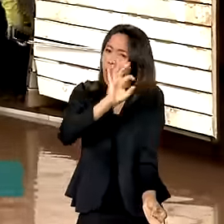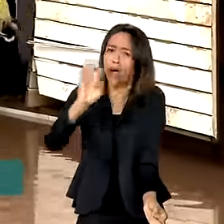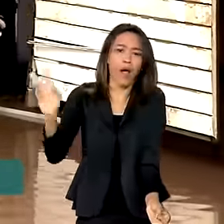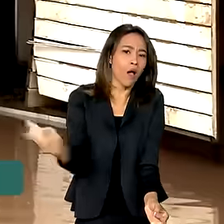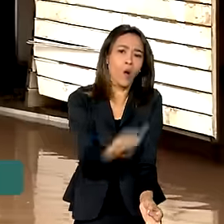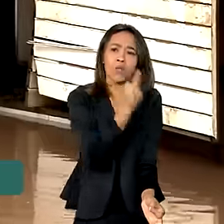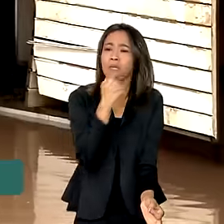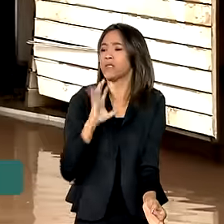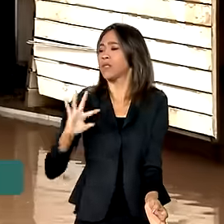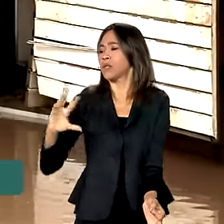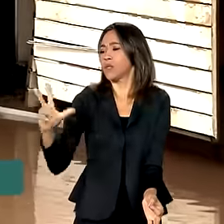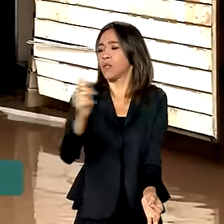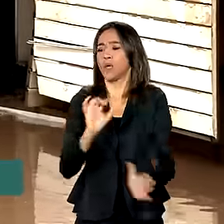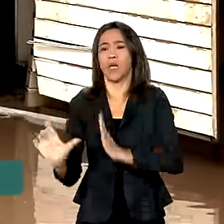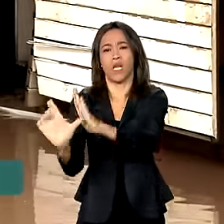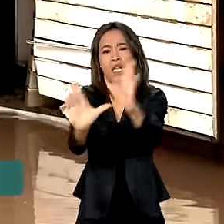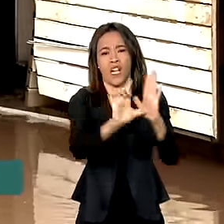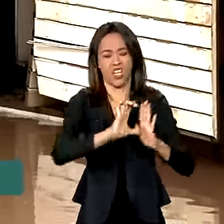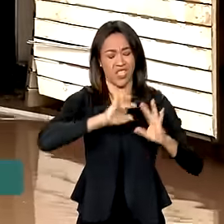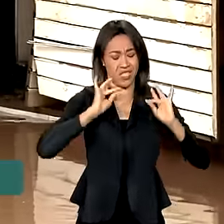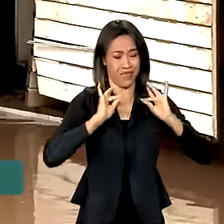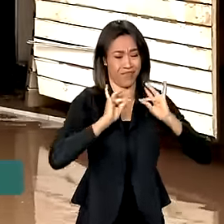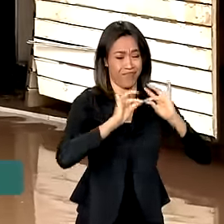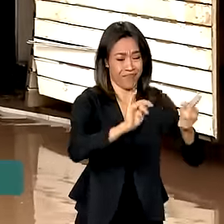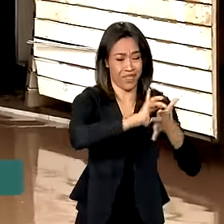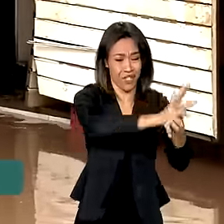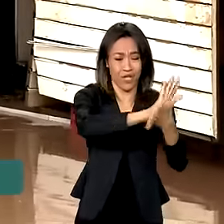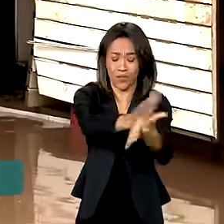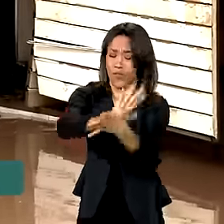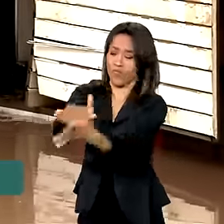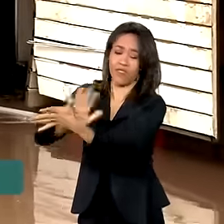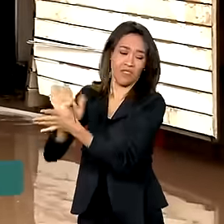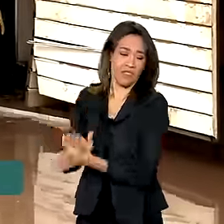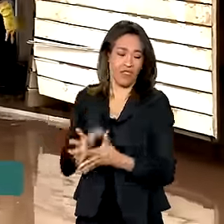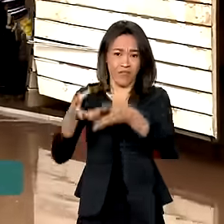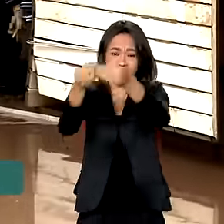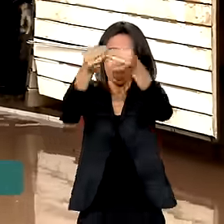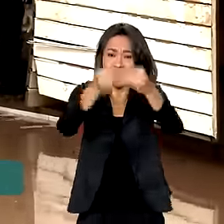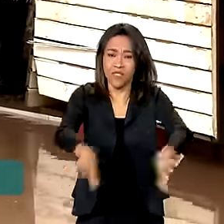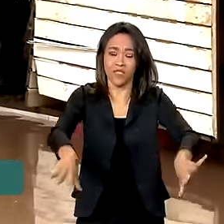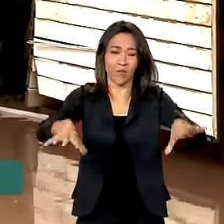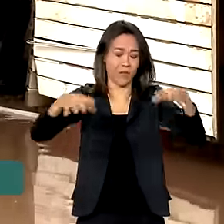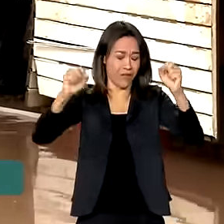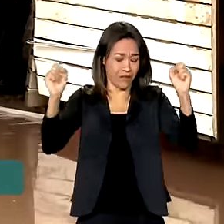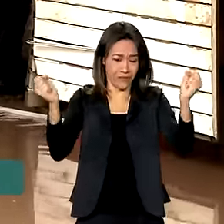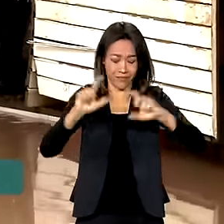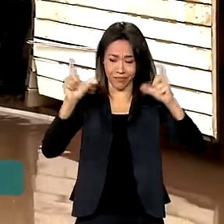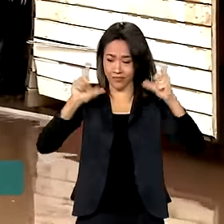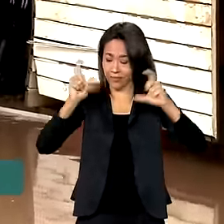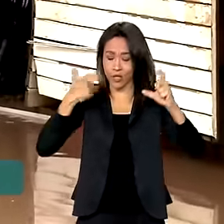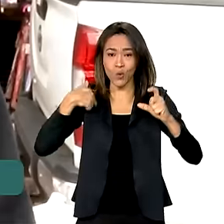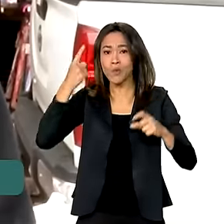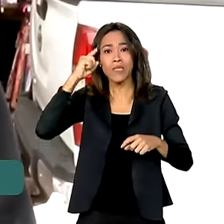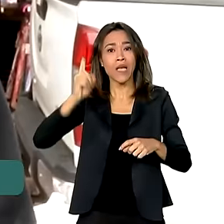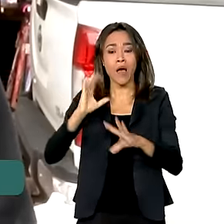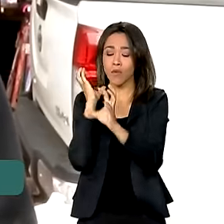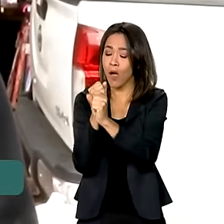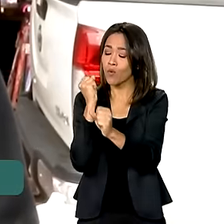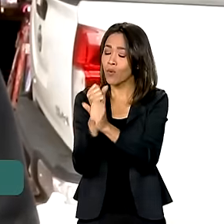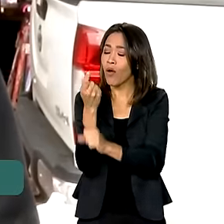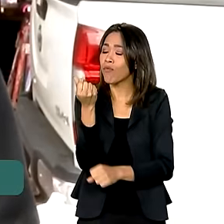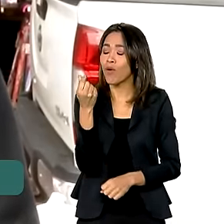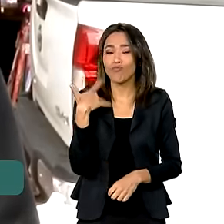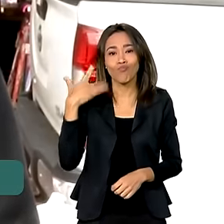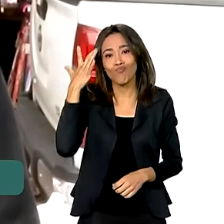todas as lojas. Destruição por todo o lado e prejuízos ainda incalculáveis. Não dá para